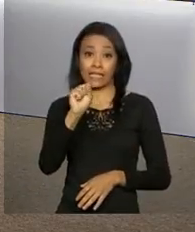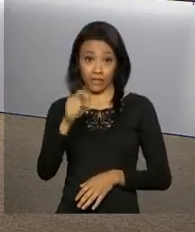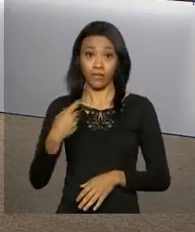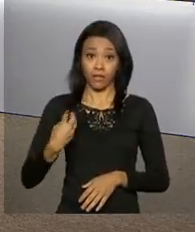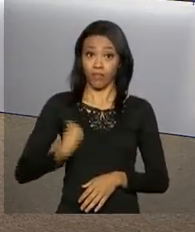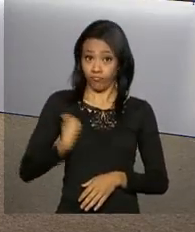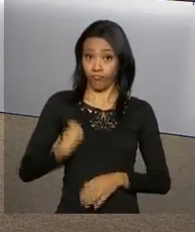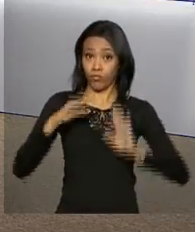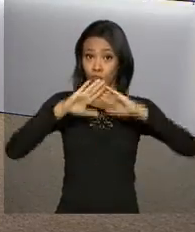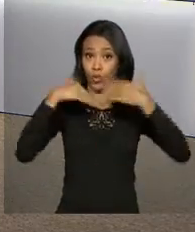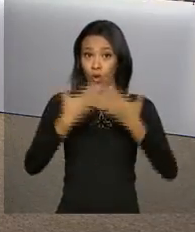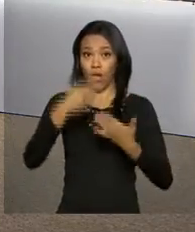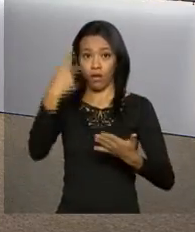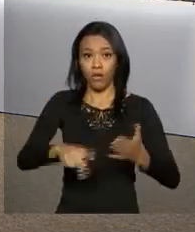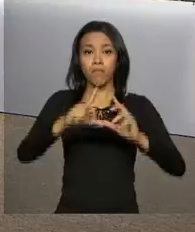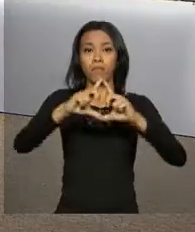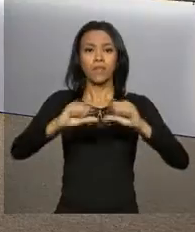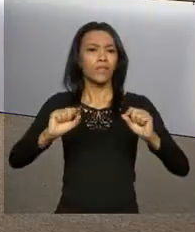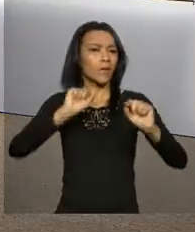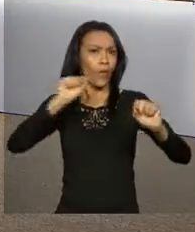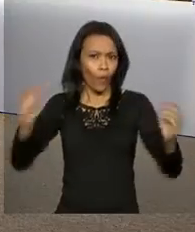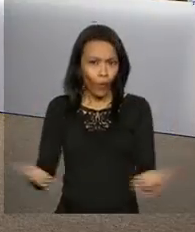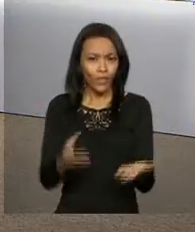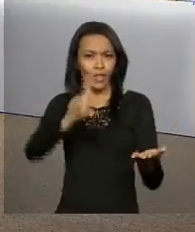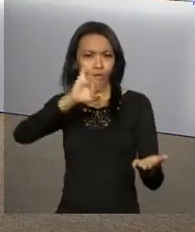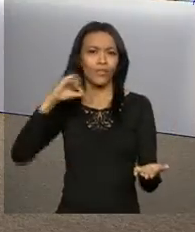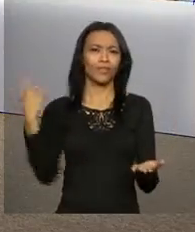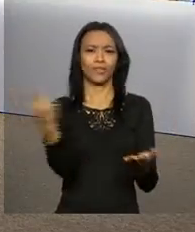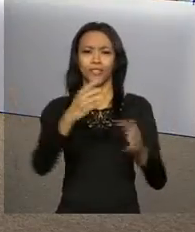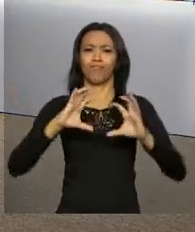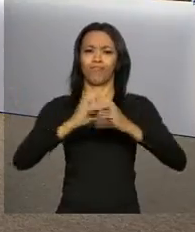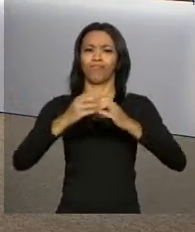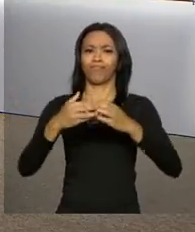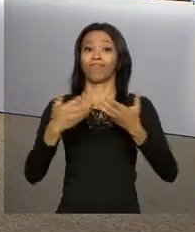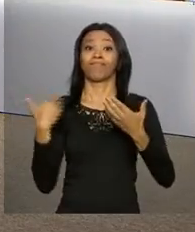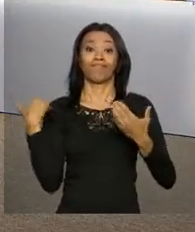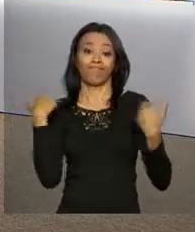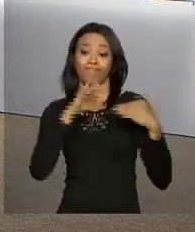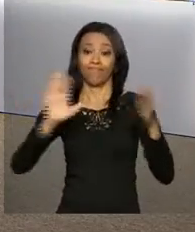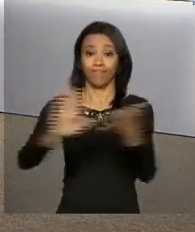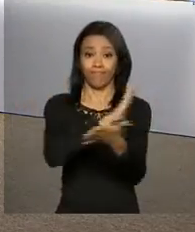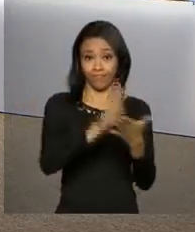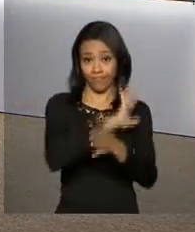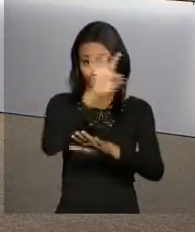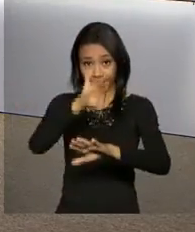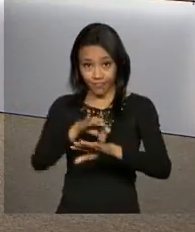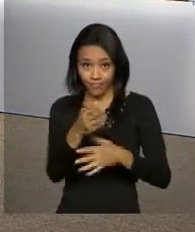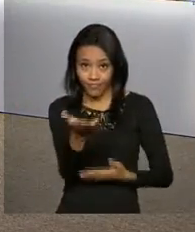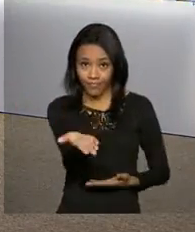Brasília e tem as informações de hoje, desse Dia Nacional de Mobilização contra o Zika. Thaísa.